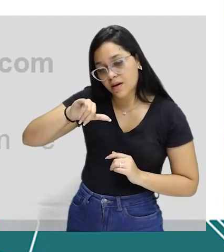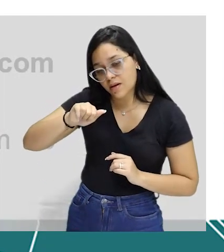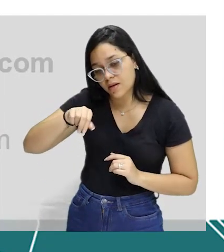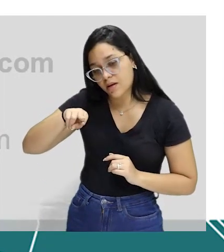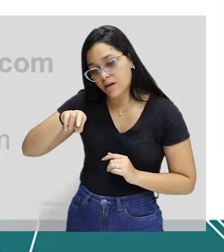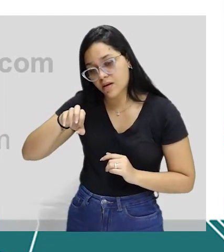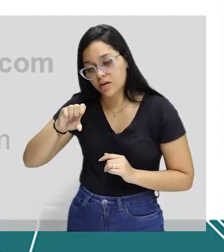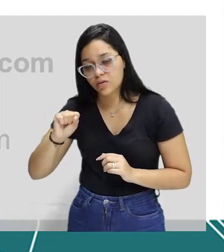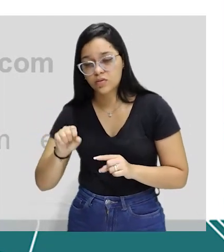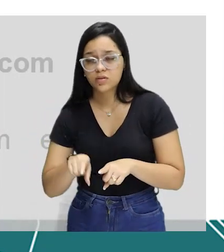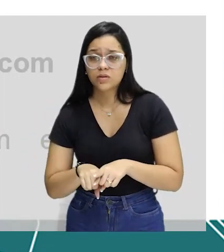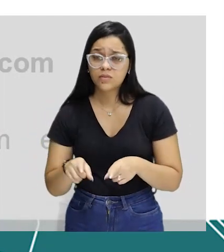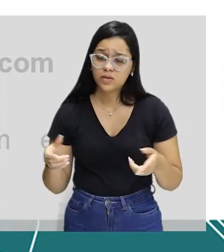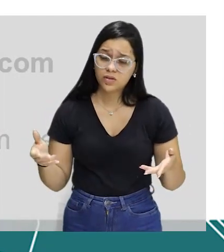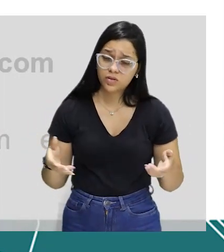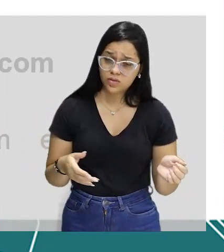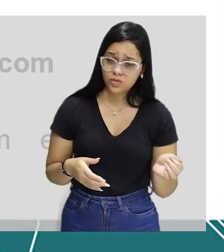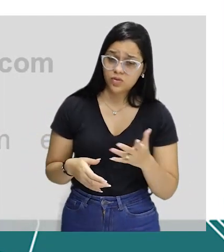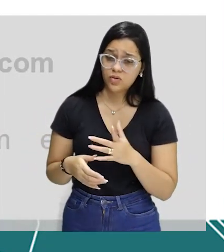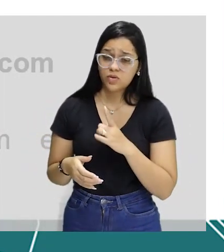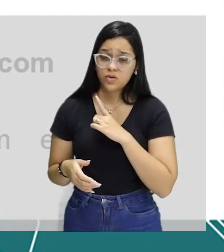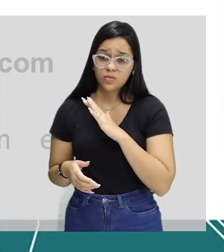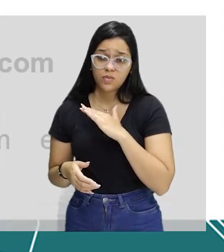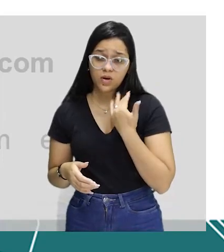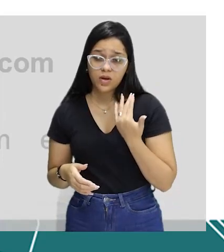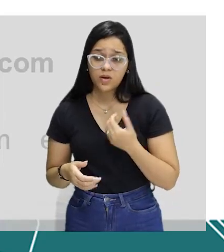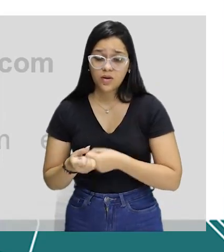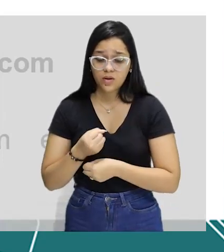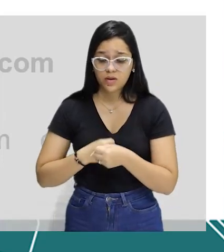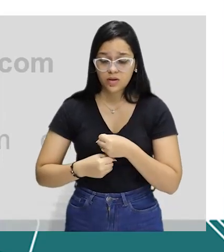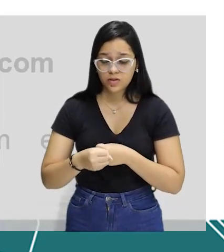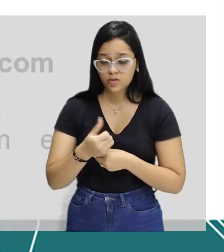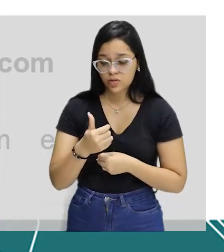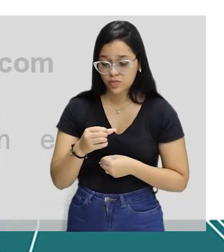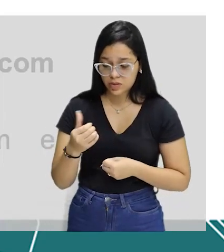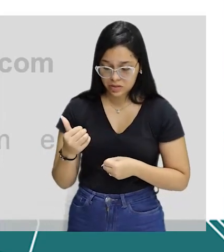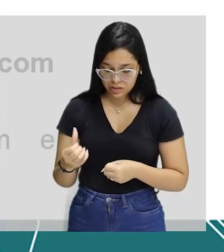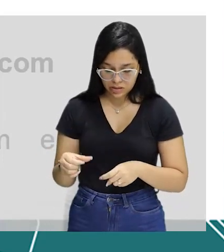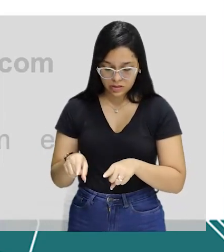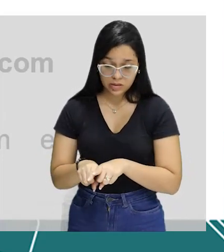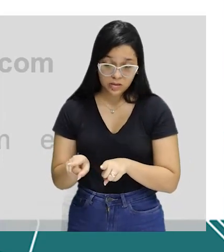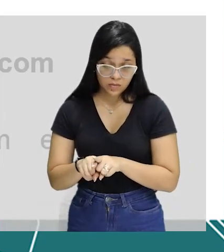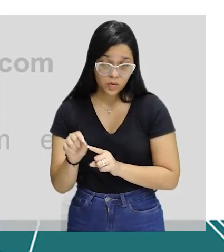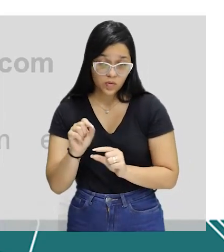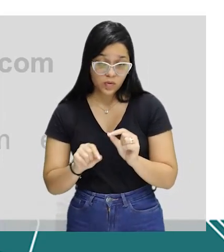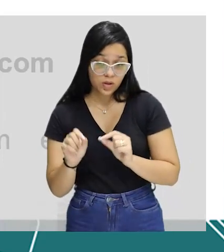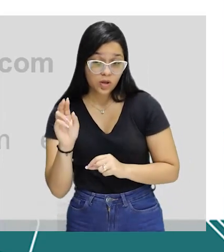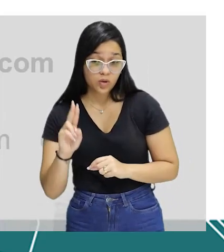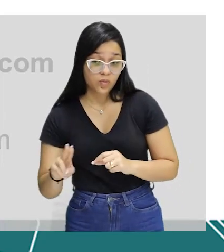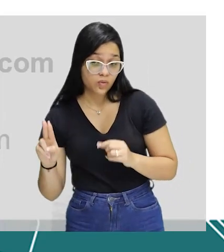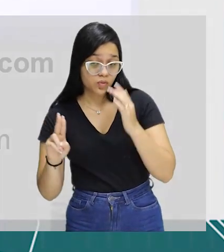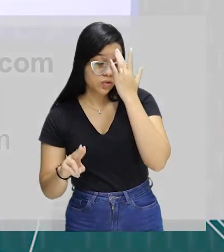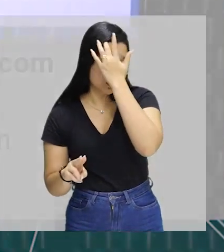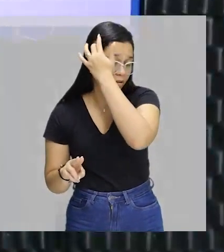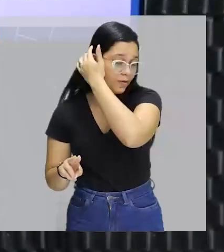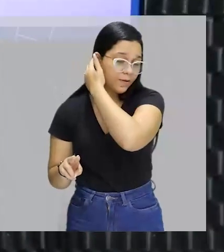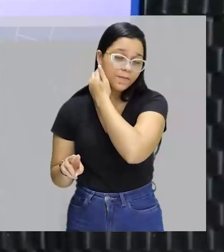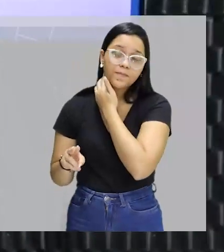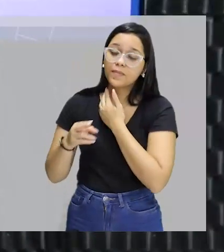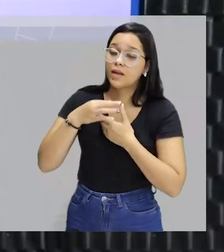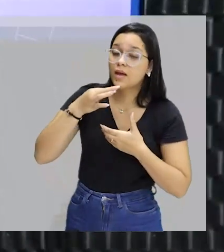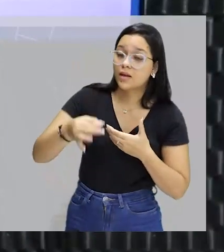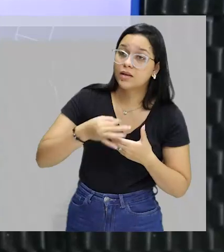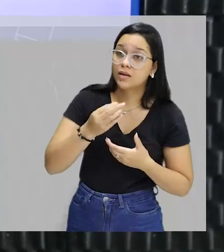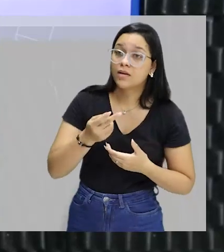que é mais recente, ela faleceu em 2016, e ela é uma autora que usa muita ironia e crítica